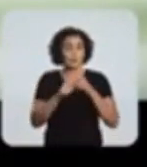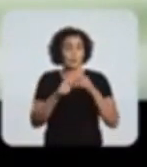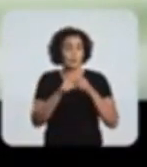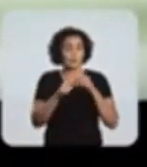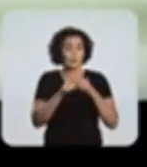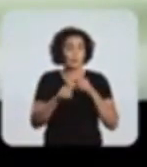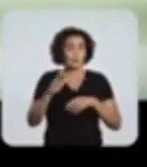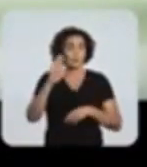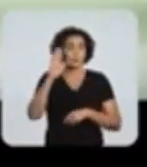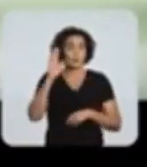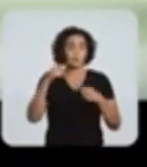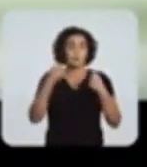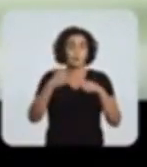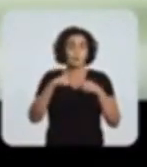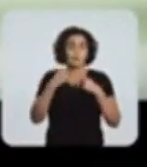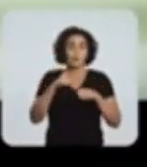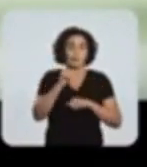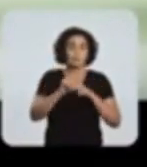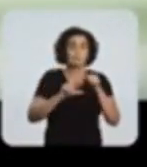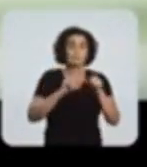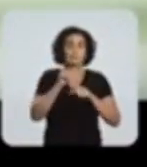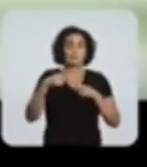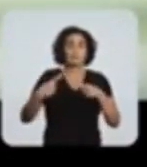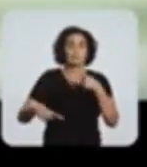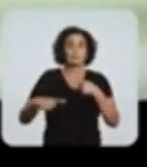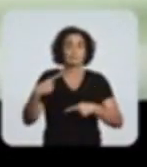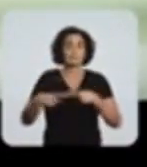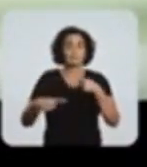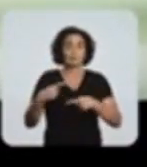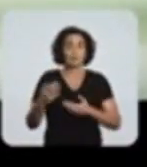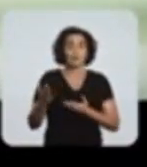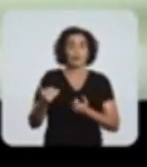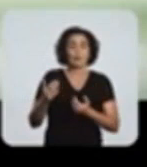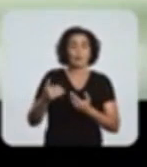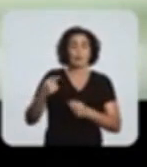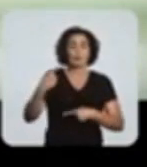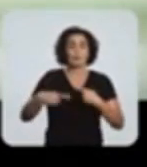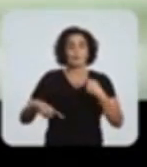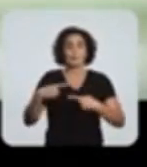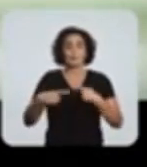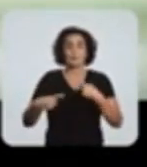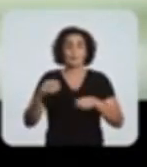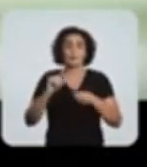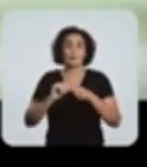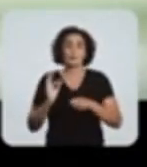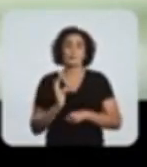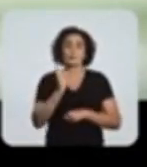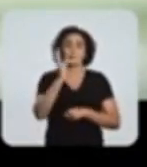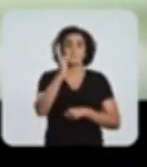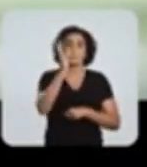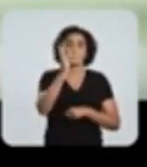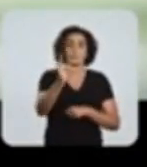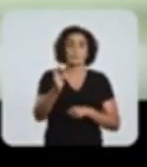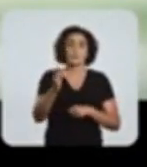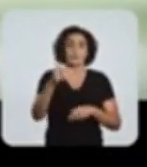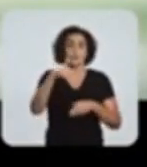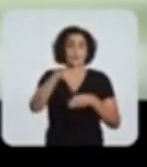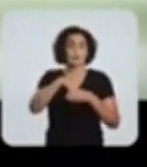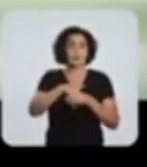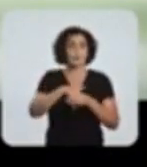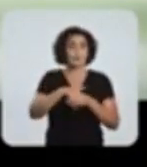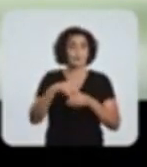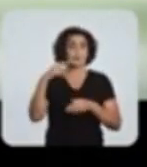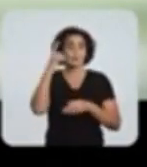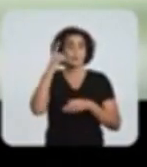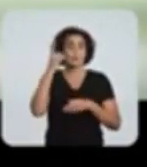povo do Rio de Janeiro, venho pedir a vocês que não percam a esperança. Acho que o nosso país, sobretudo o nosso